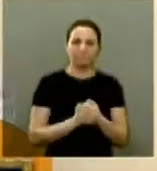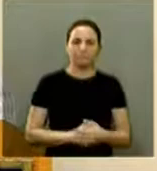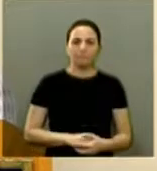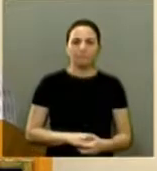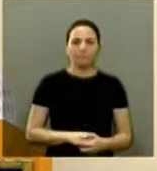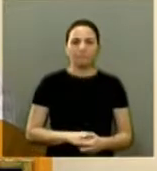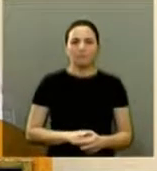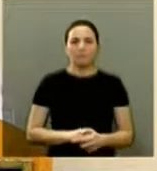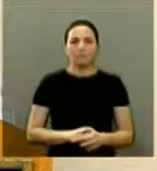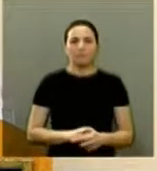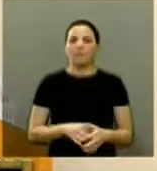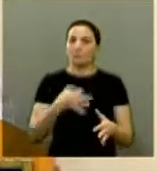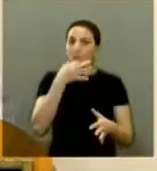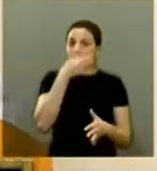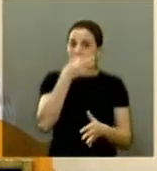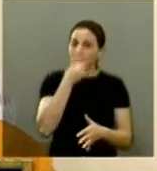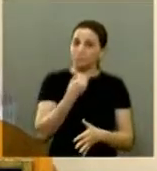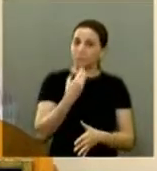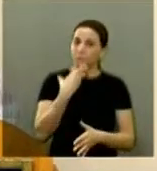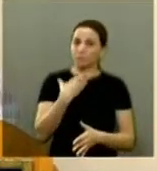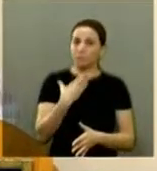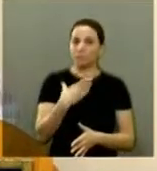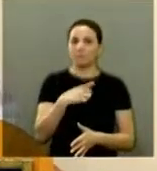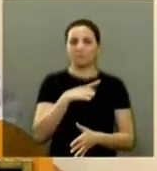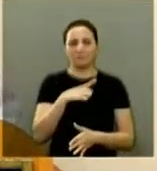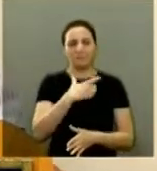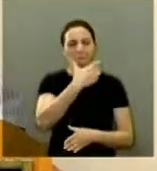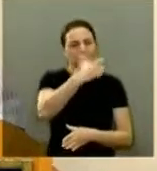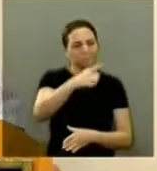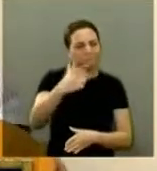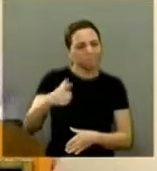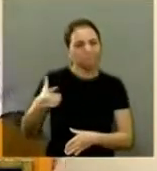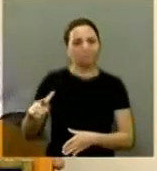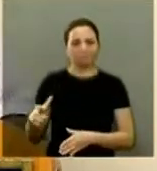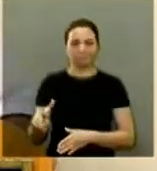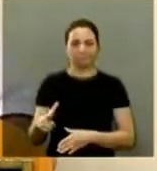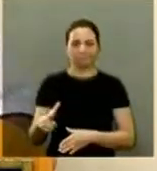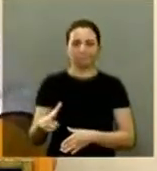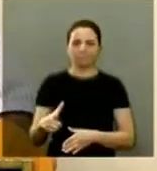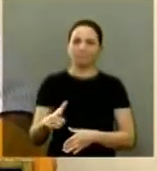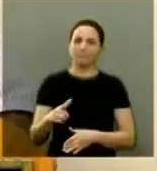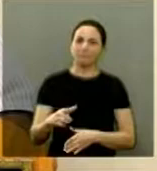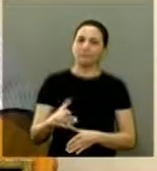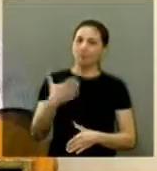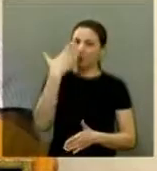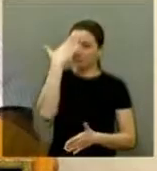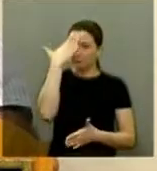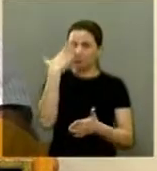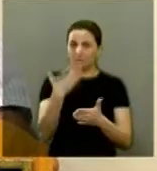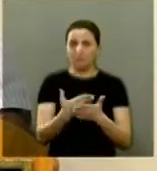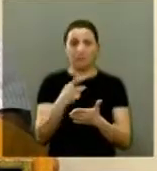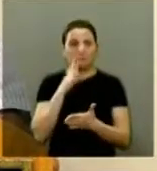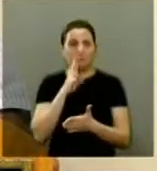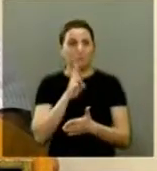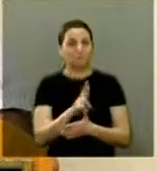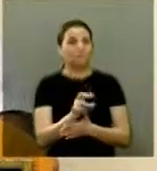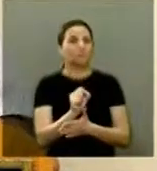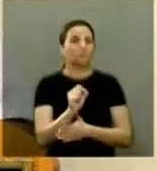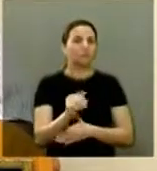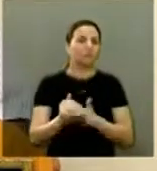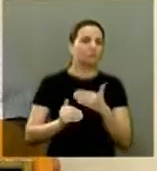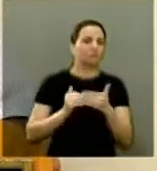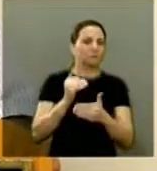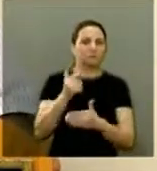eu acho que propostas boas tem em todo lugar o que precisa ter é a credibilidade de se resolver e eu acho que os